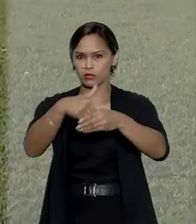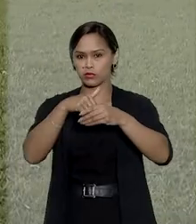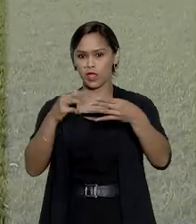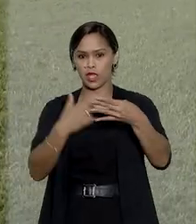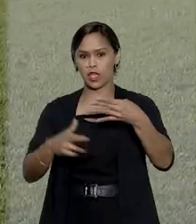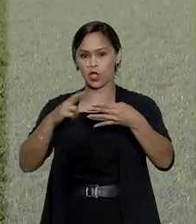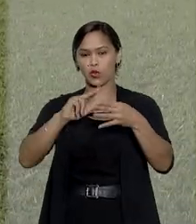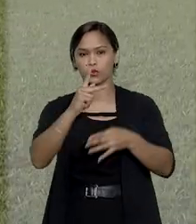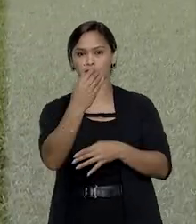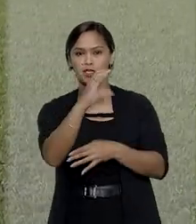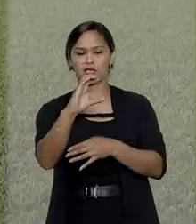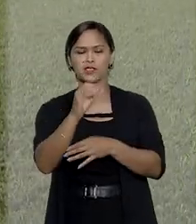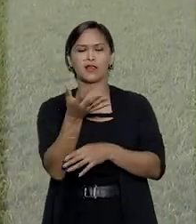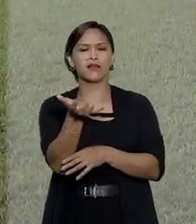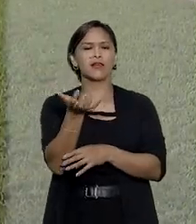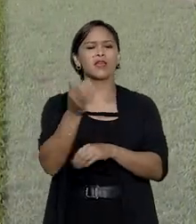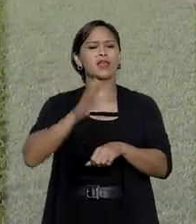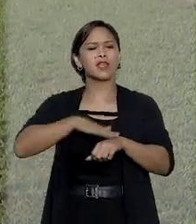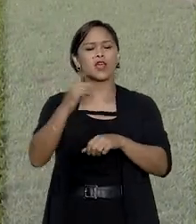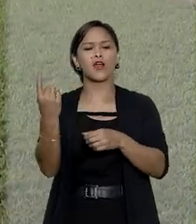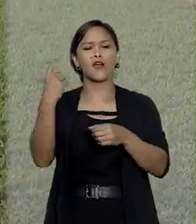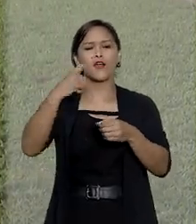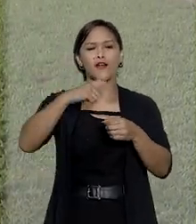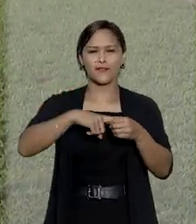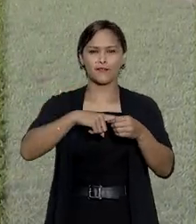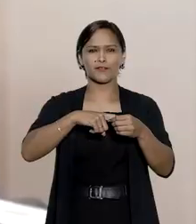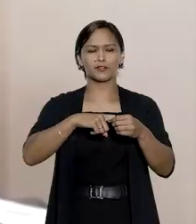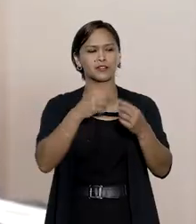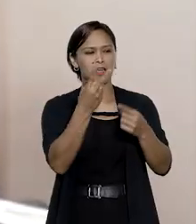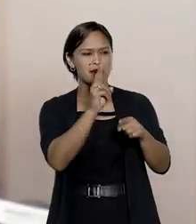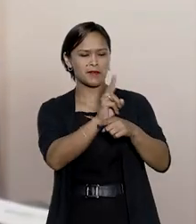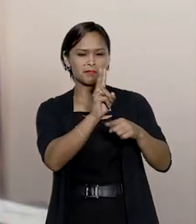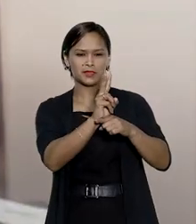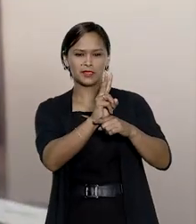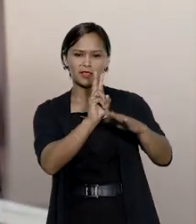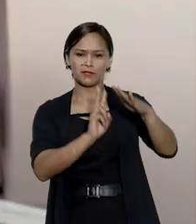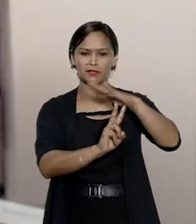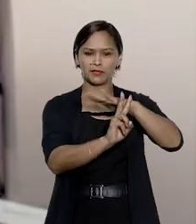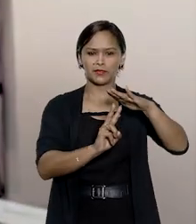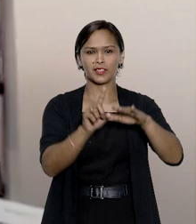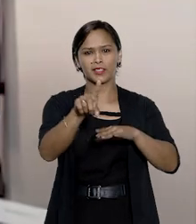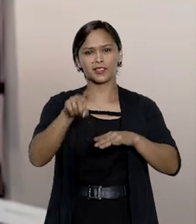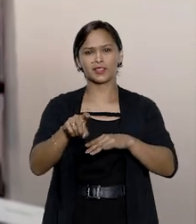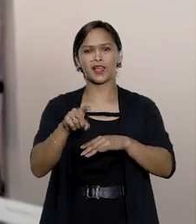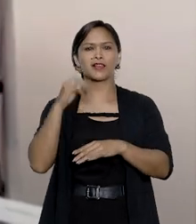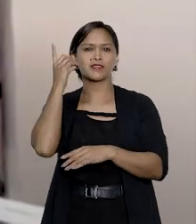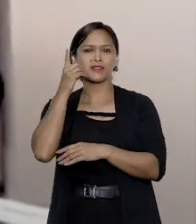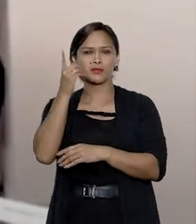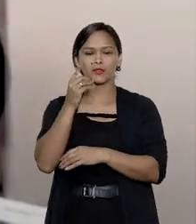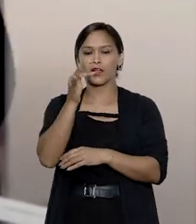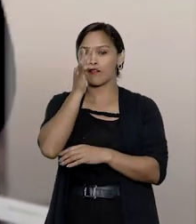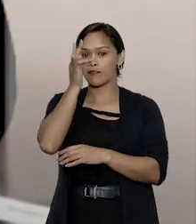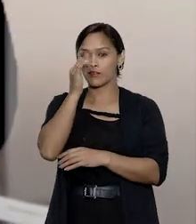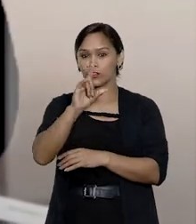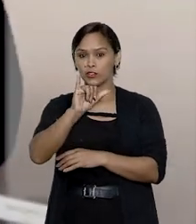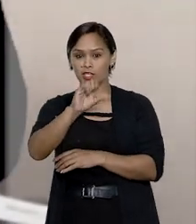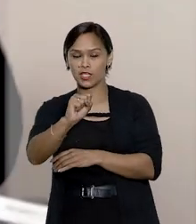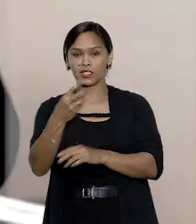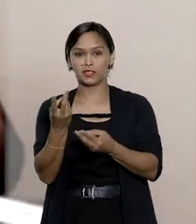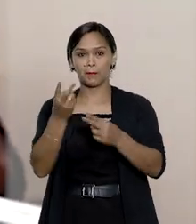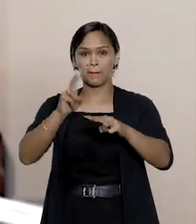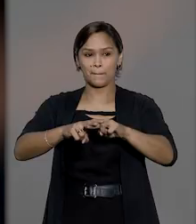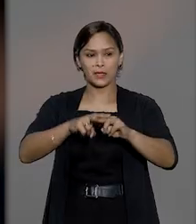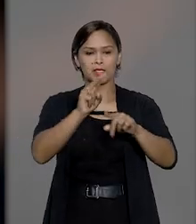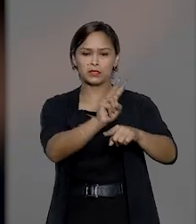em habeas corpus que buscava revogar a prisão preventiva da ex-deputada Flor de Lis dos Santos de Souza, presa